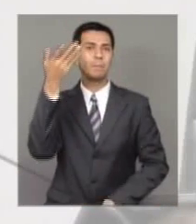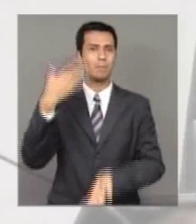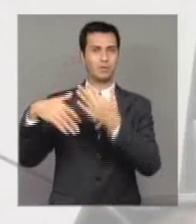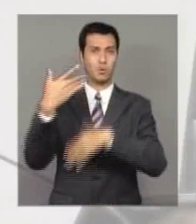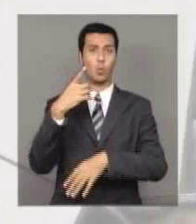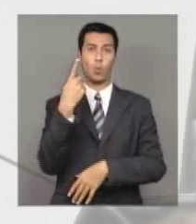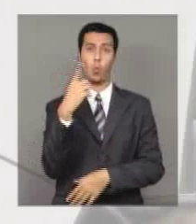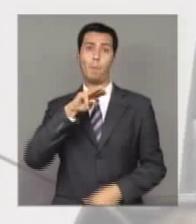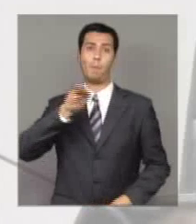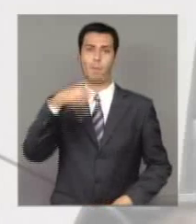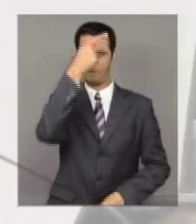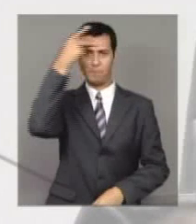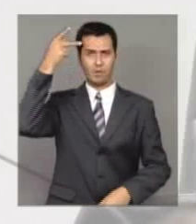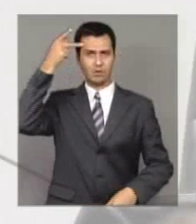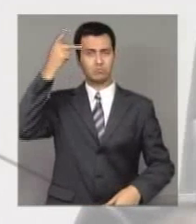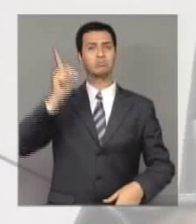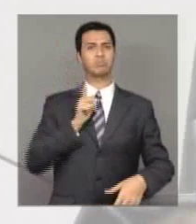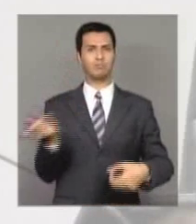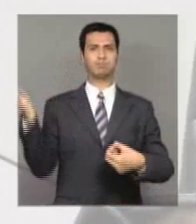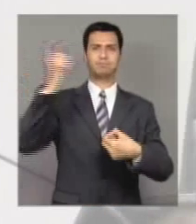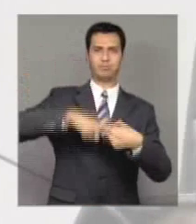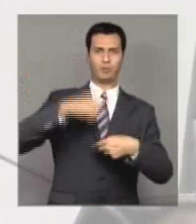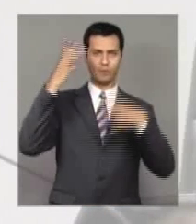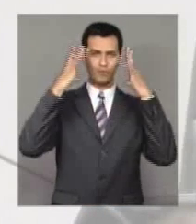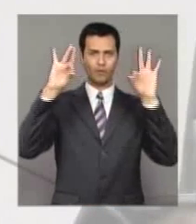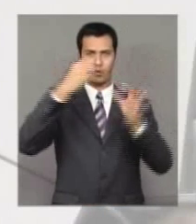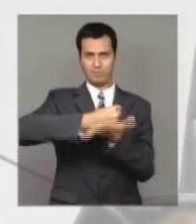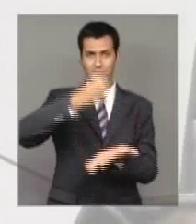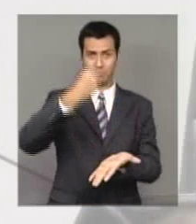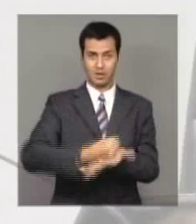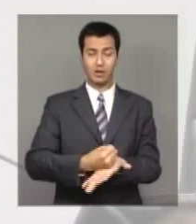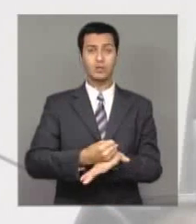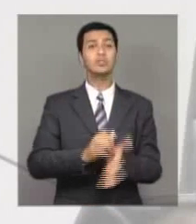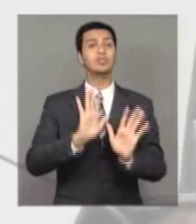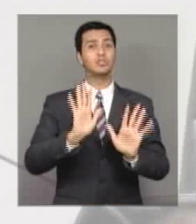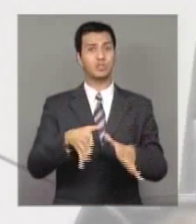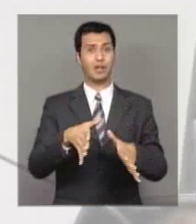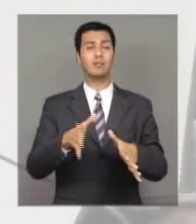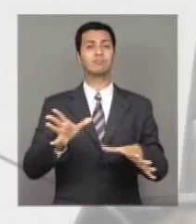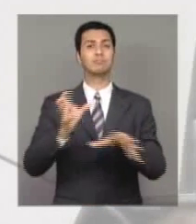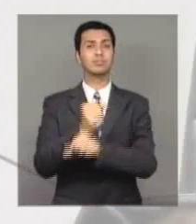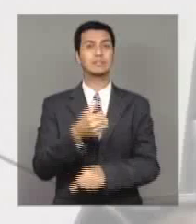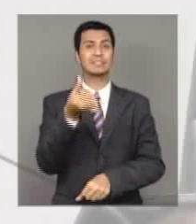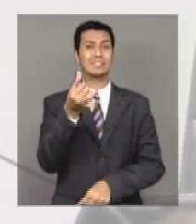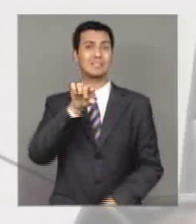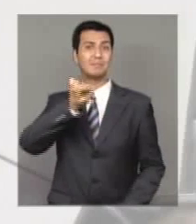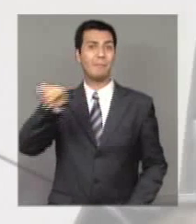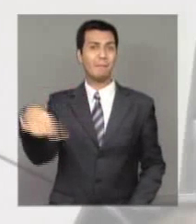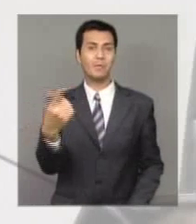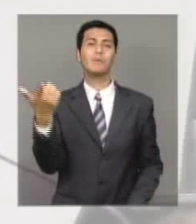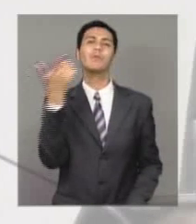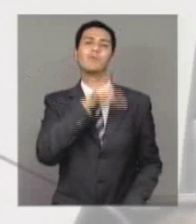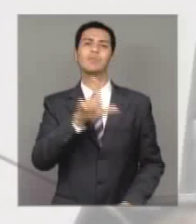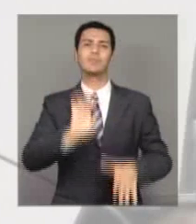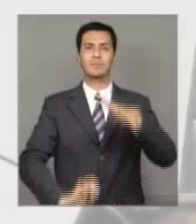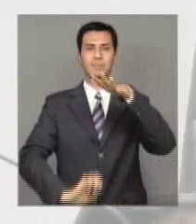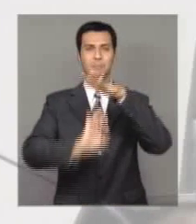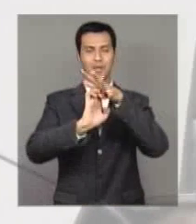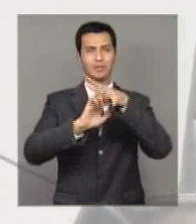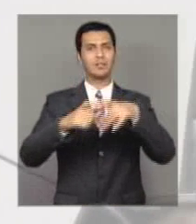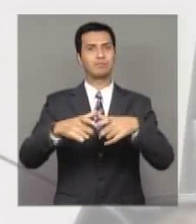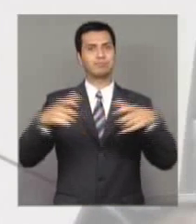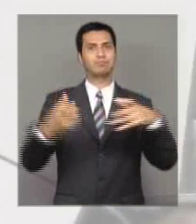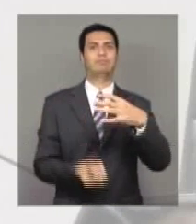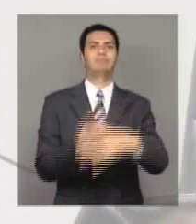entraram na formalidade, pouco mais de seis mil já se tornaram microempresários. É um